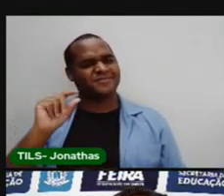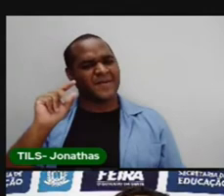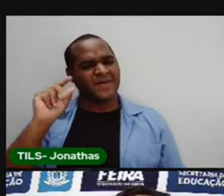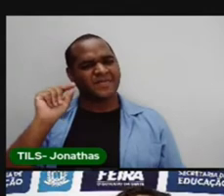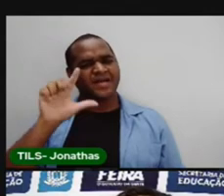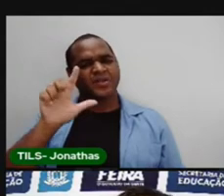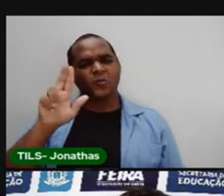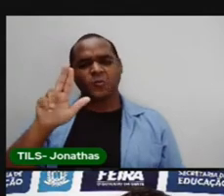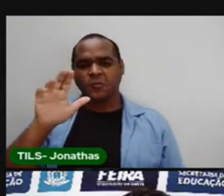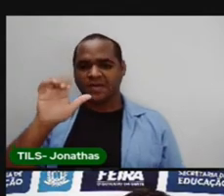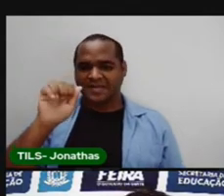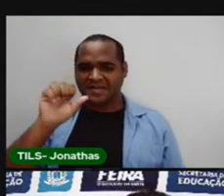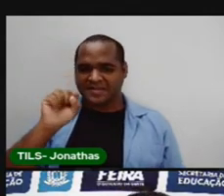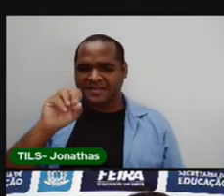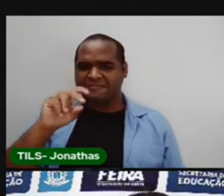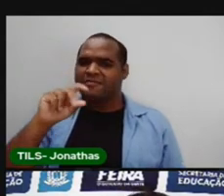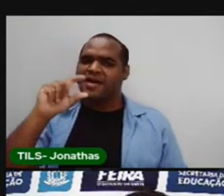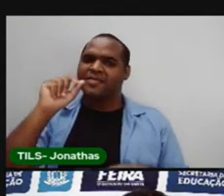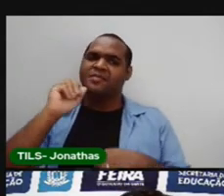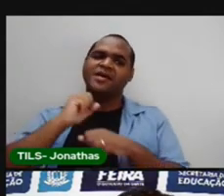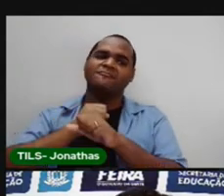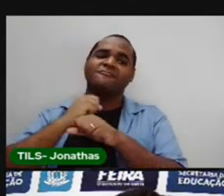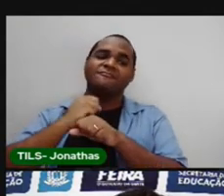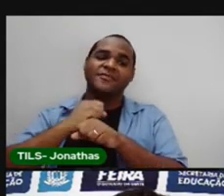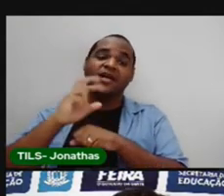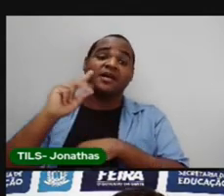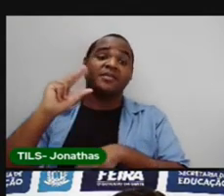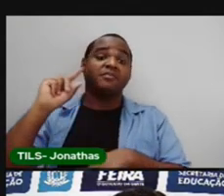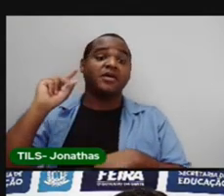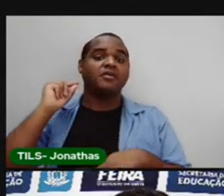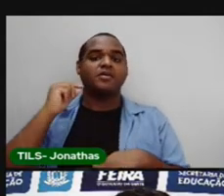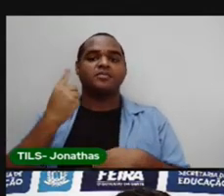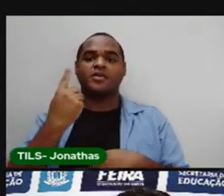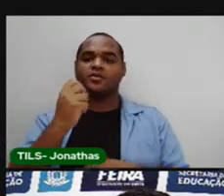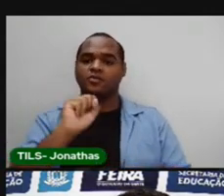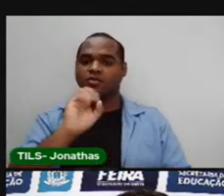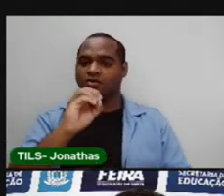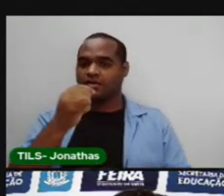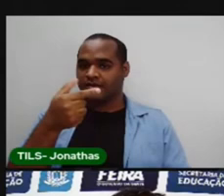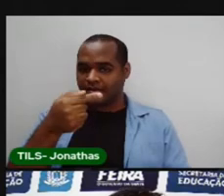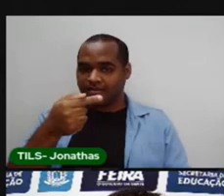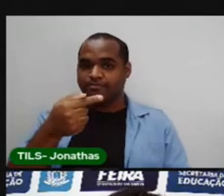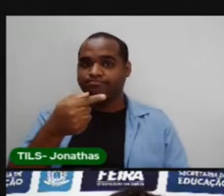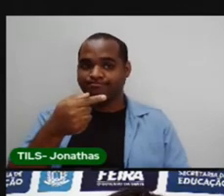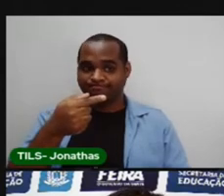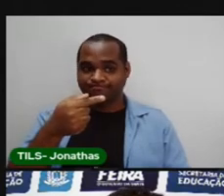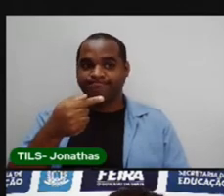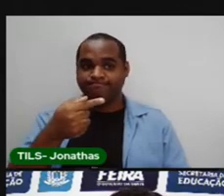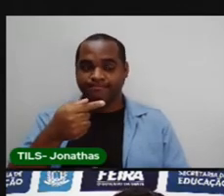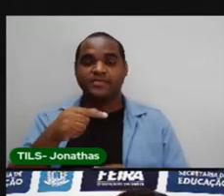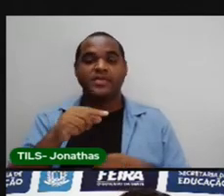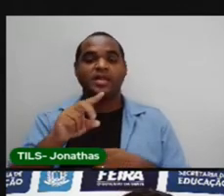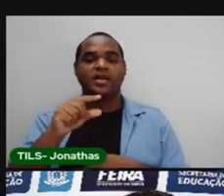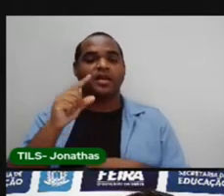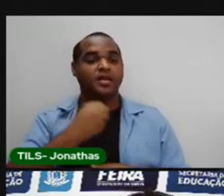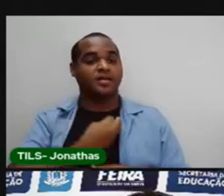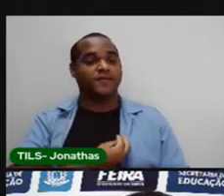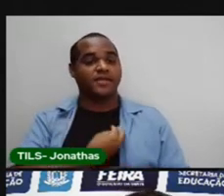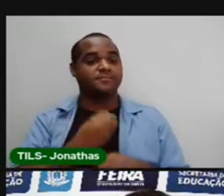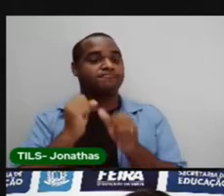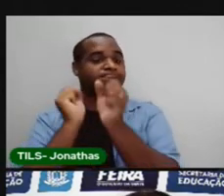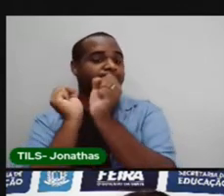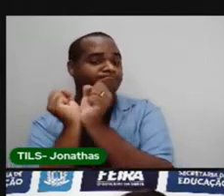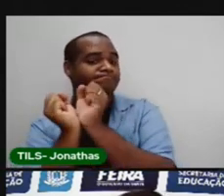nasceu há muitos anos atrás, em 1807, quando ainda existia a